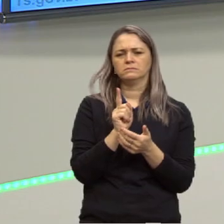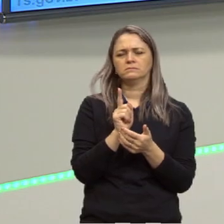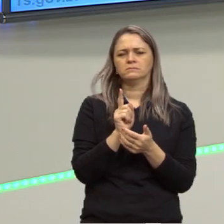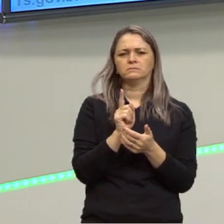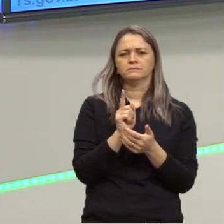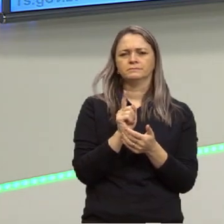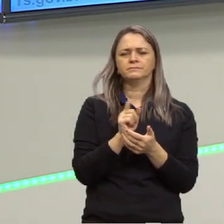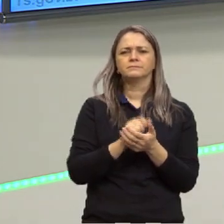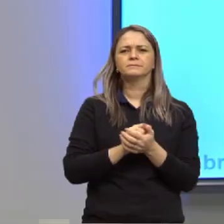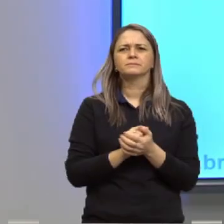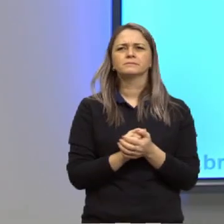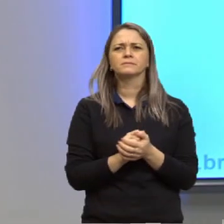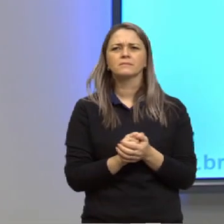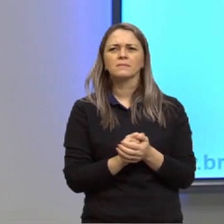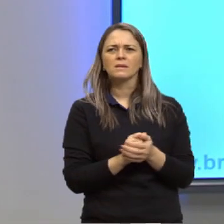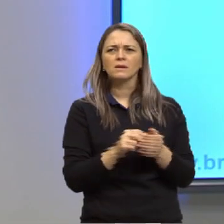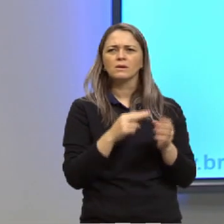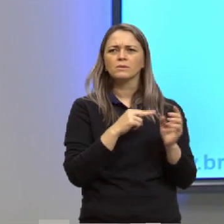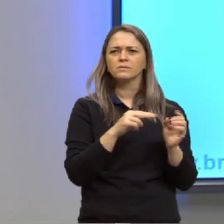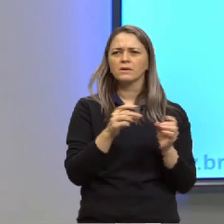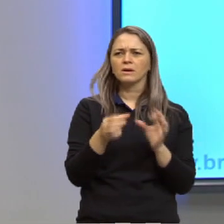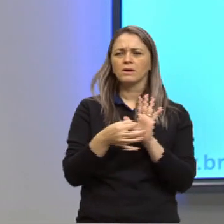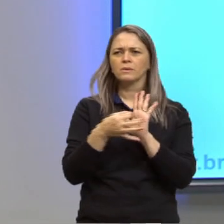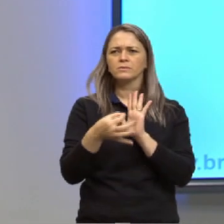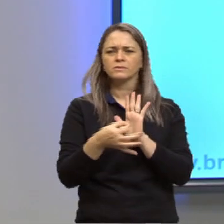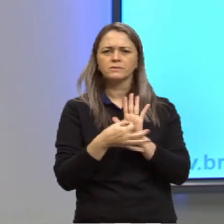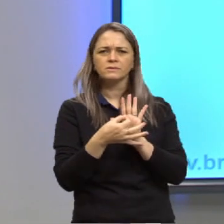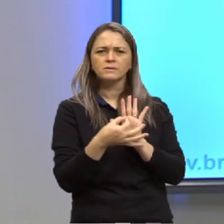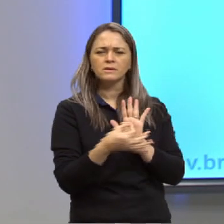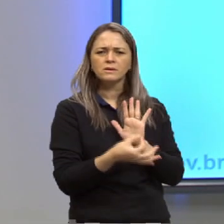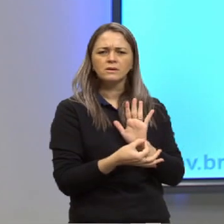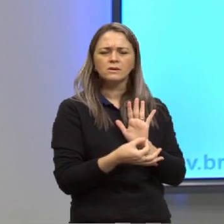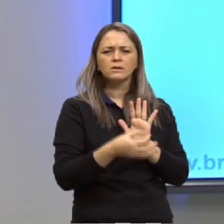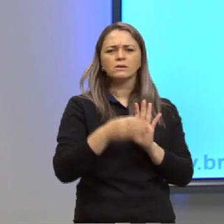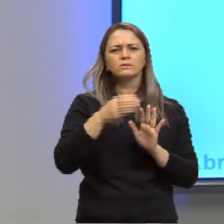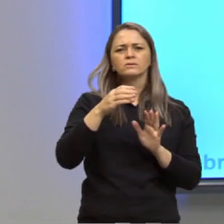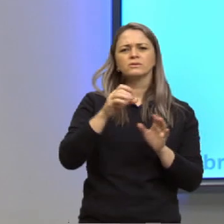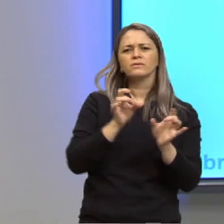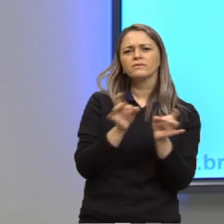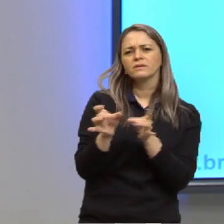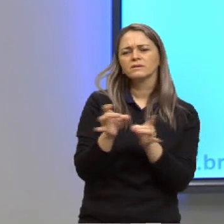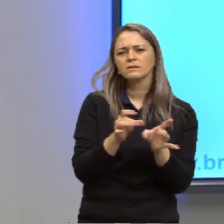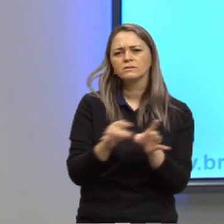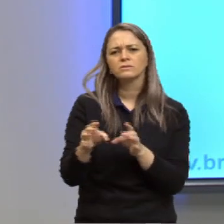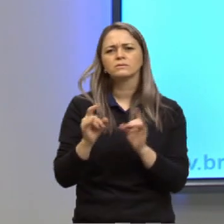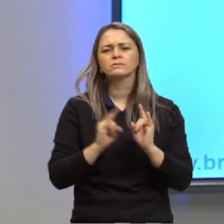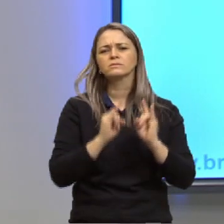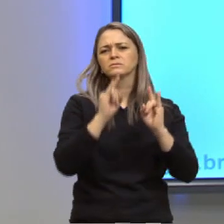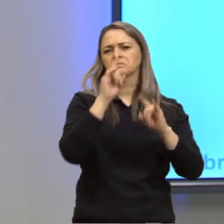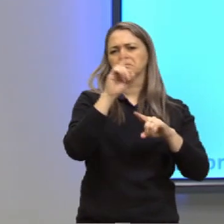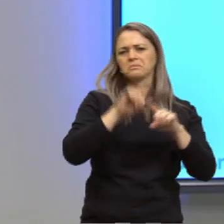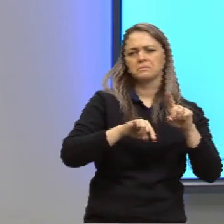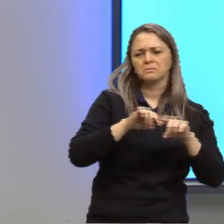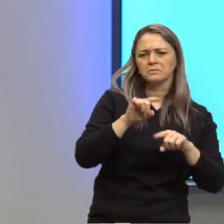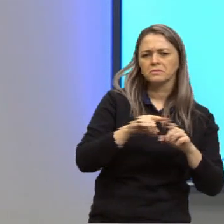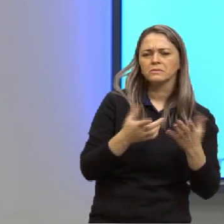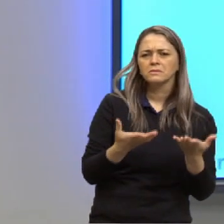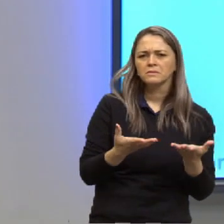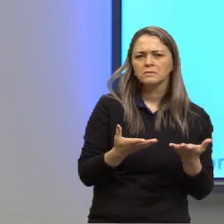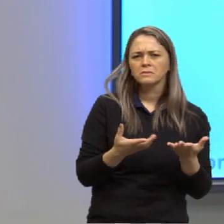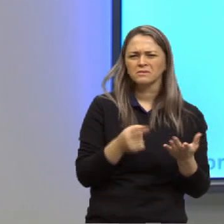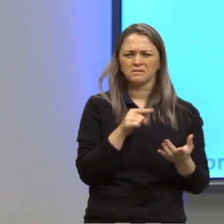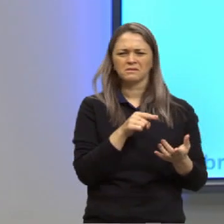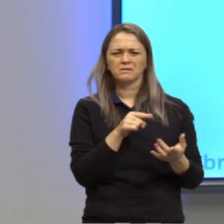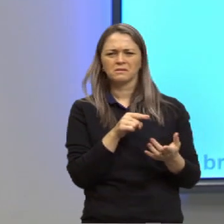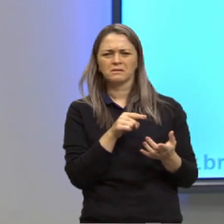Depois, exposição de opiniões de corretores de imóveis no que se refere à qualidade do produto. Será que é